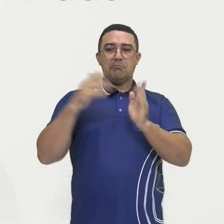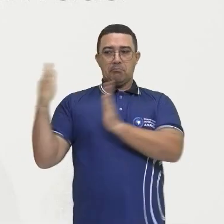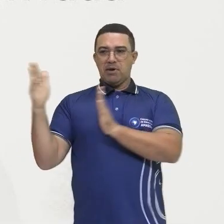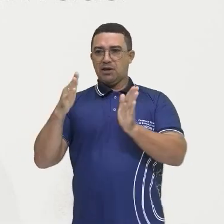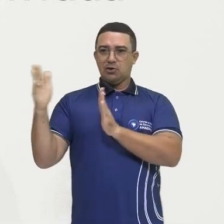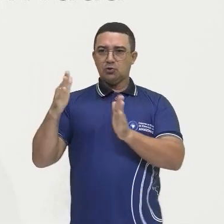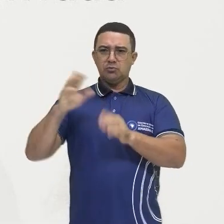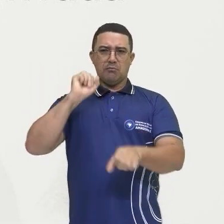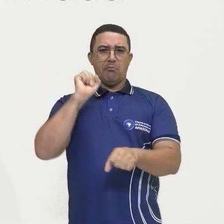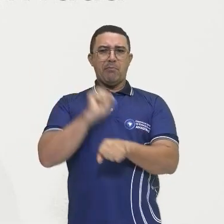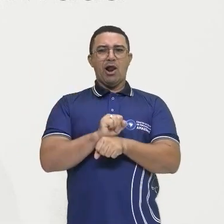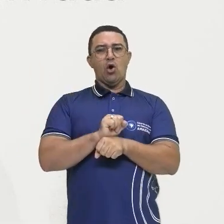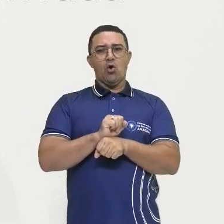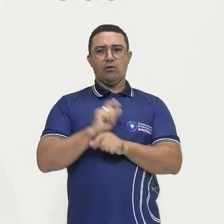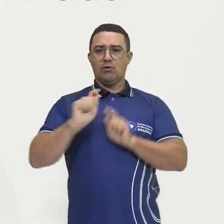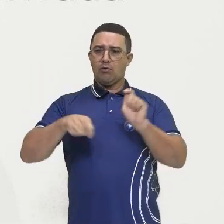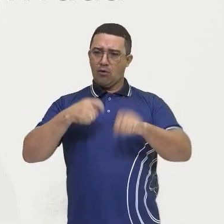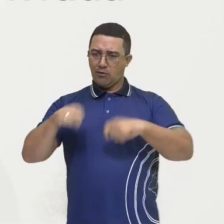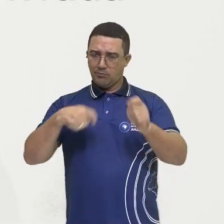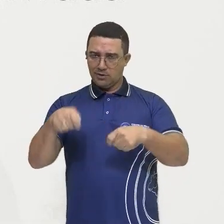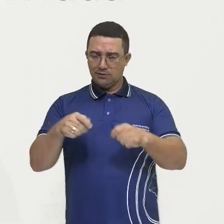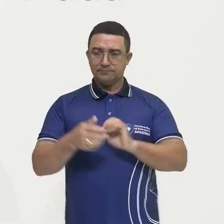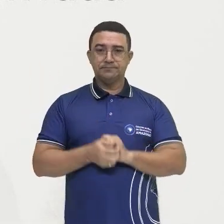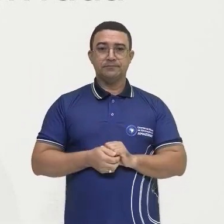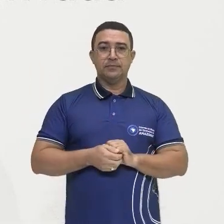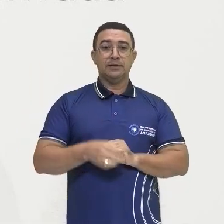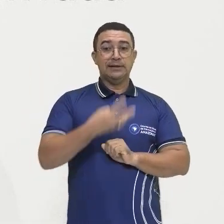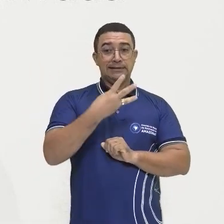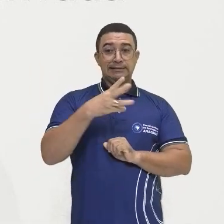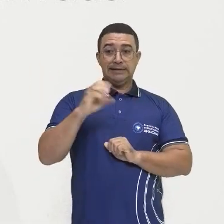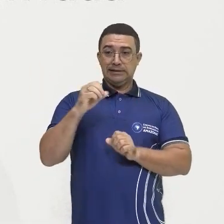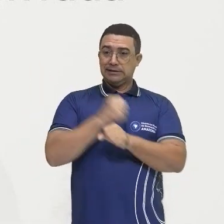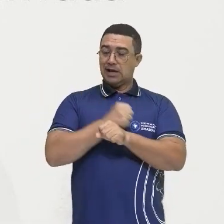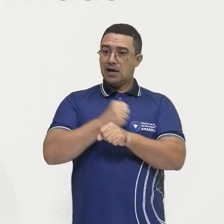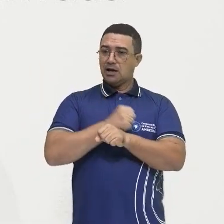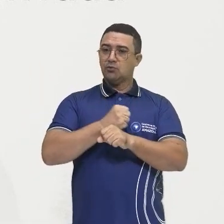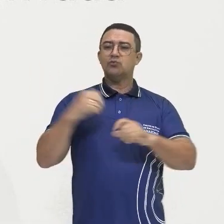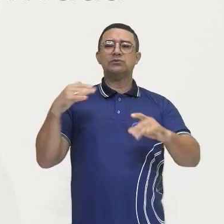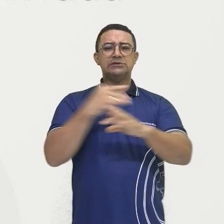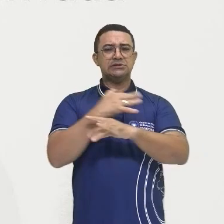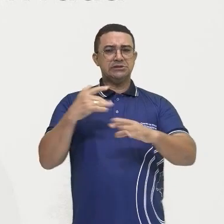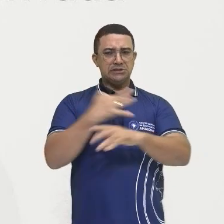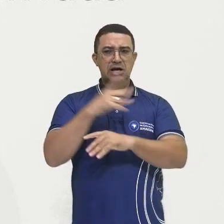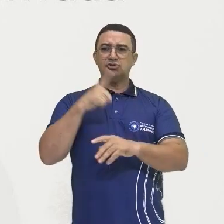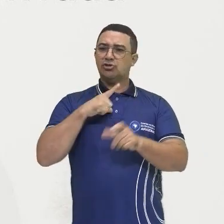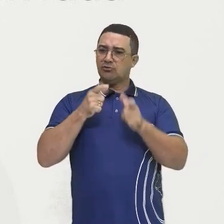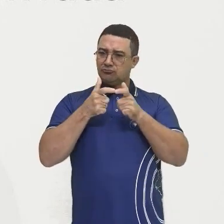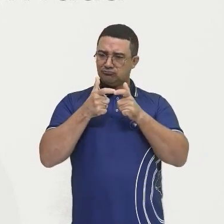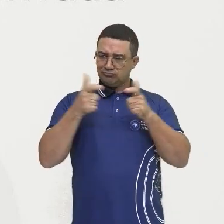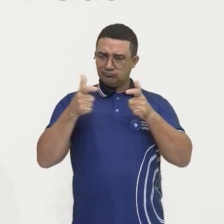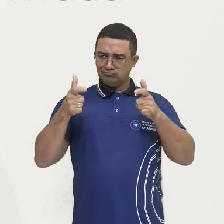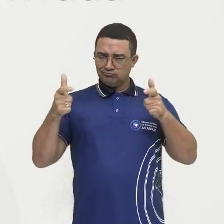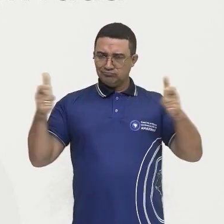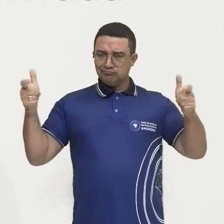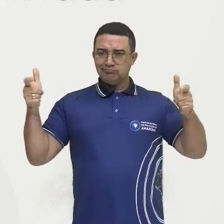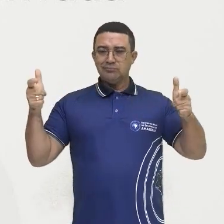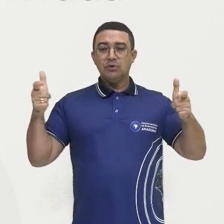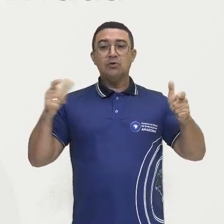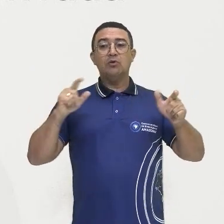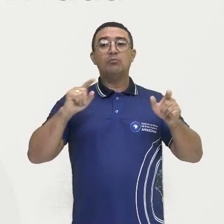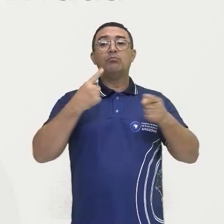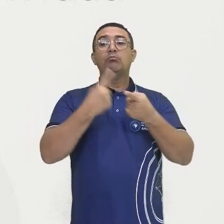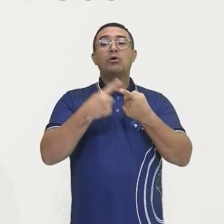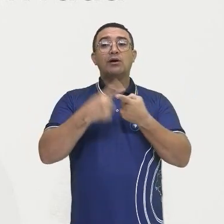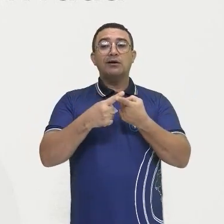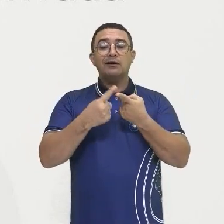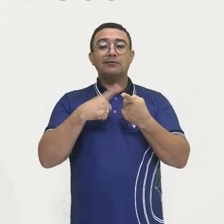da economia. E nesses últimos 30 anos, né? Essas cidades, elas tiveram aí expansão. Derivada no tanto